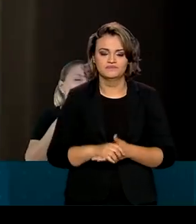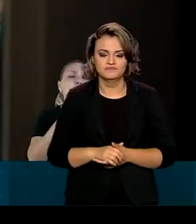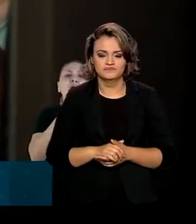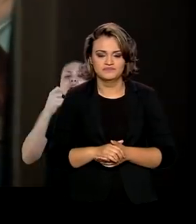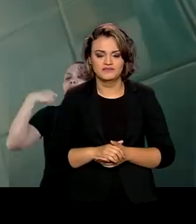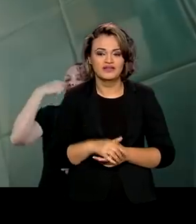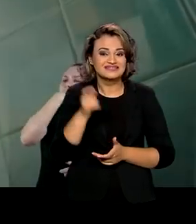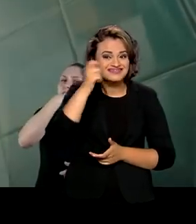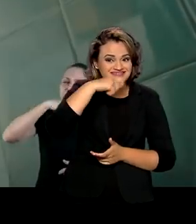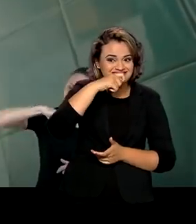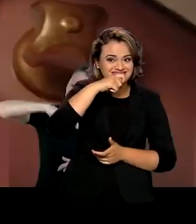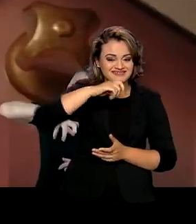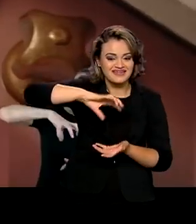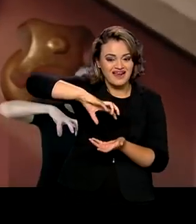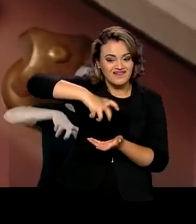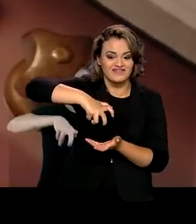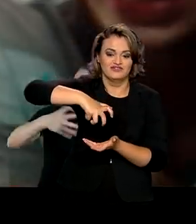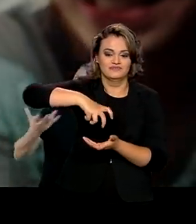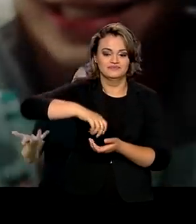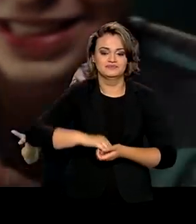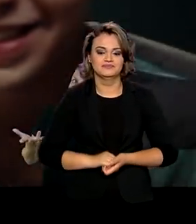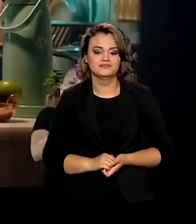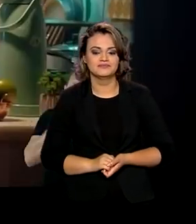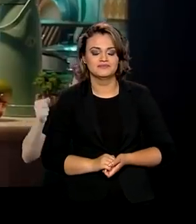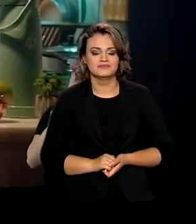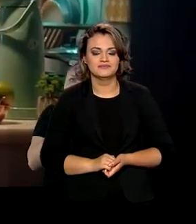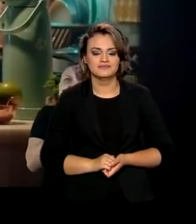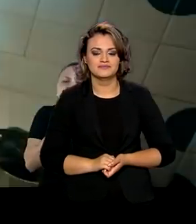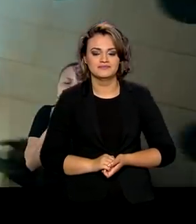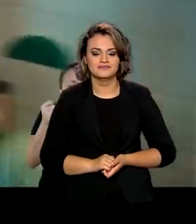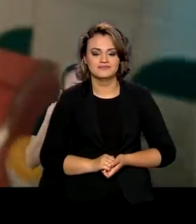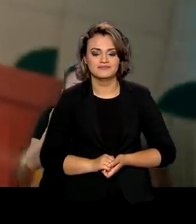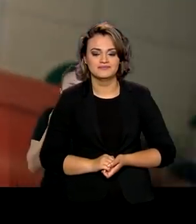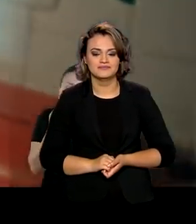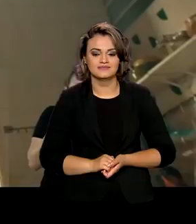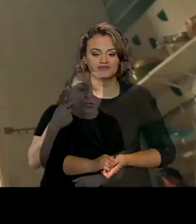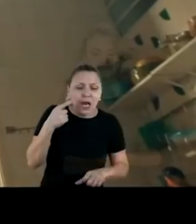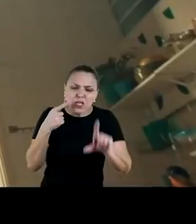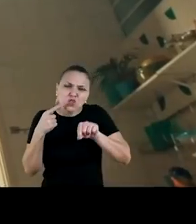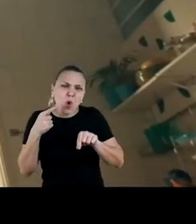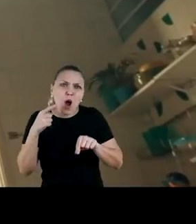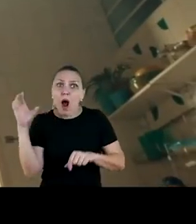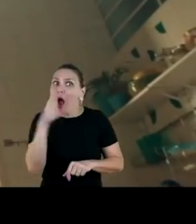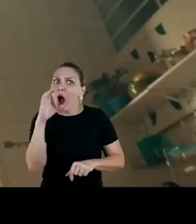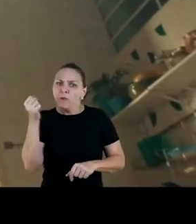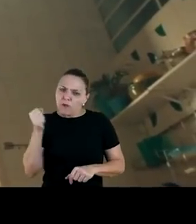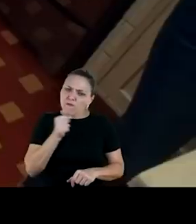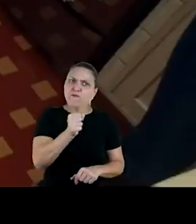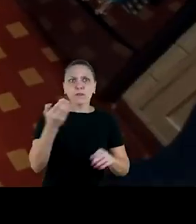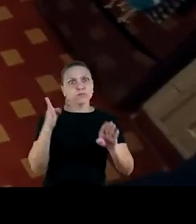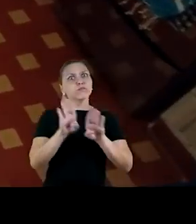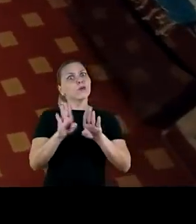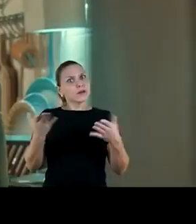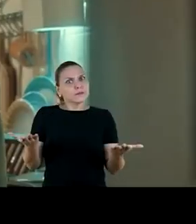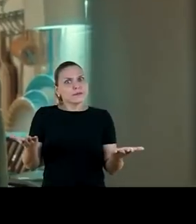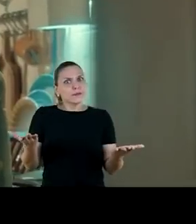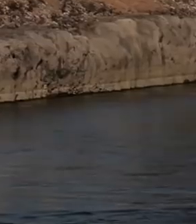Está escovando os dentes? Fecha a torneira. Abriu a geladeira? Pega logo o que precisa.